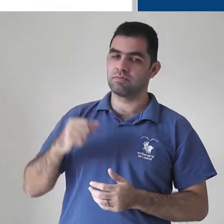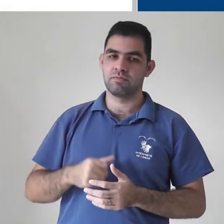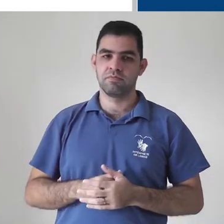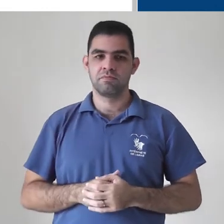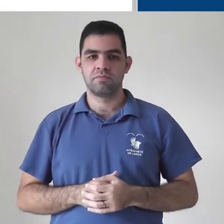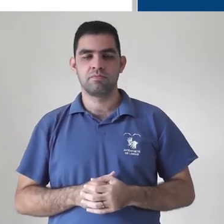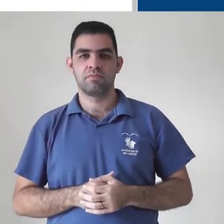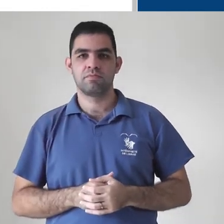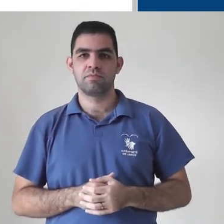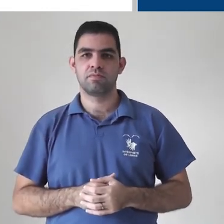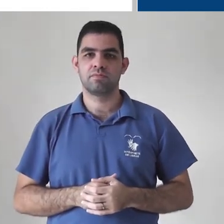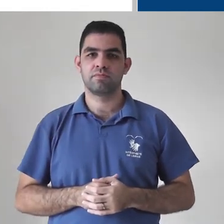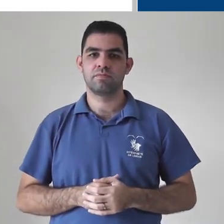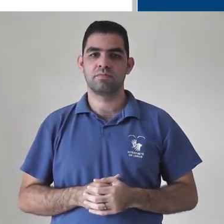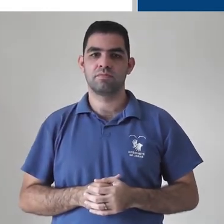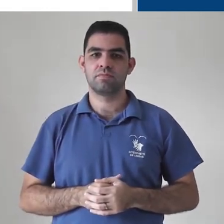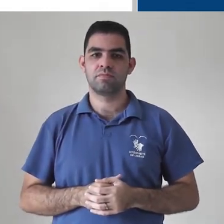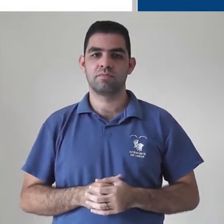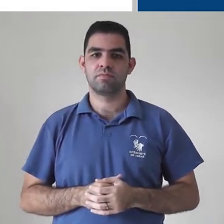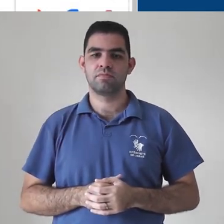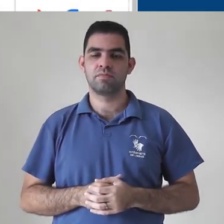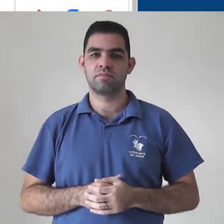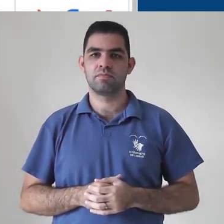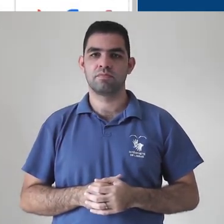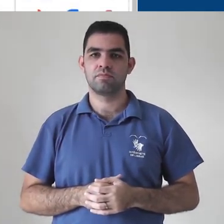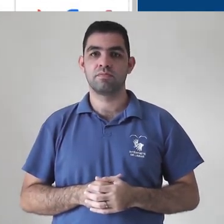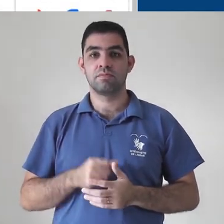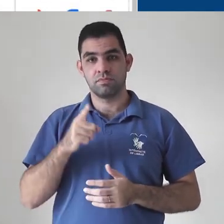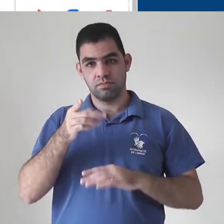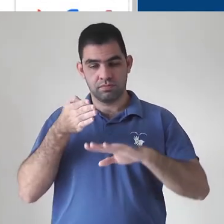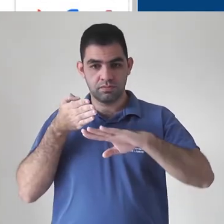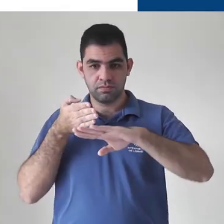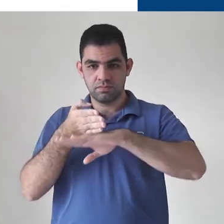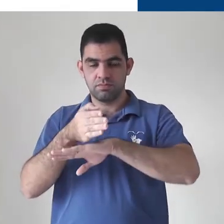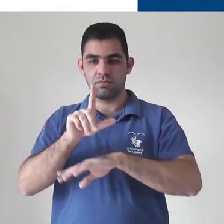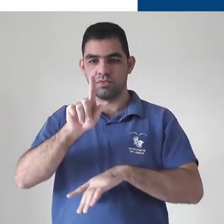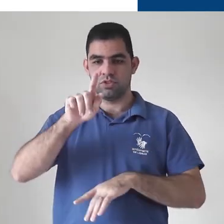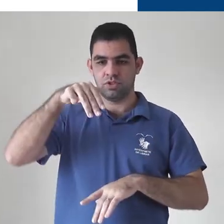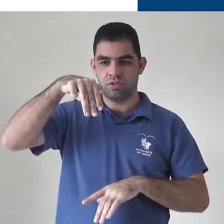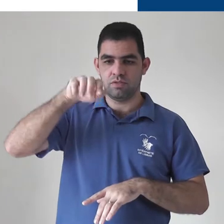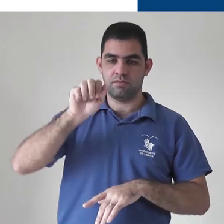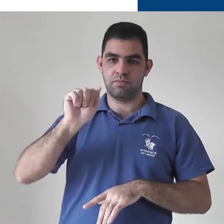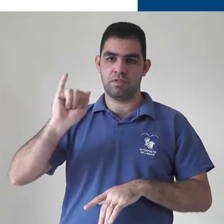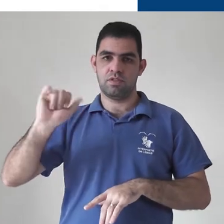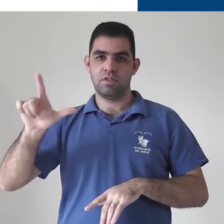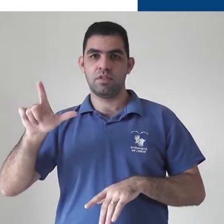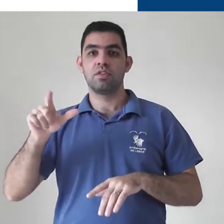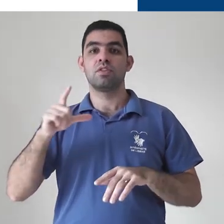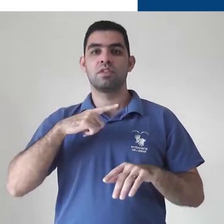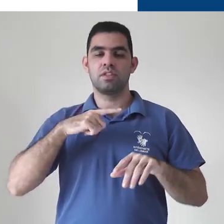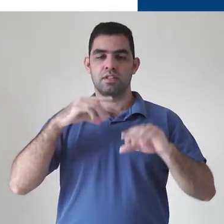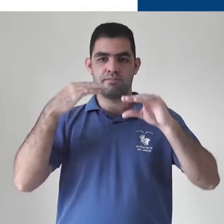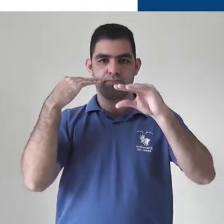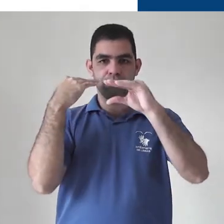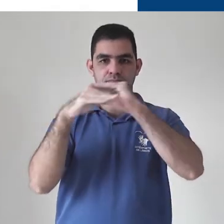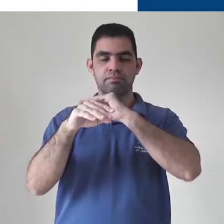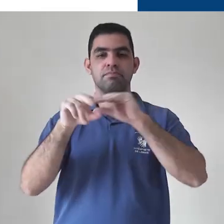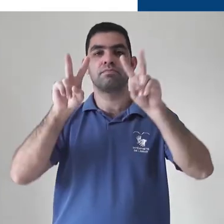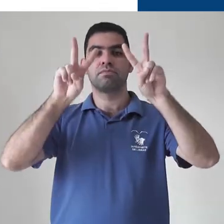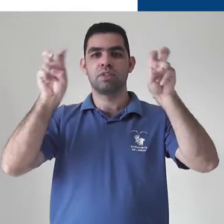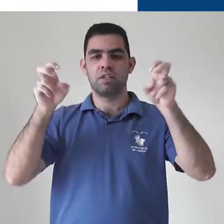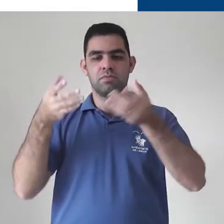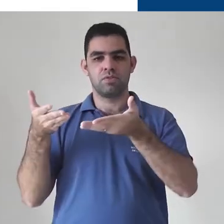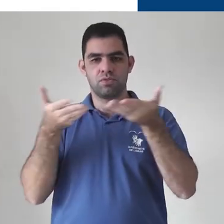superior direito, o menu de aplicativos da Google. Ao entrar no Gmail, na caixa de entrada você encontrará um e-mail com o assunto,